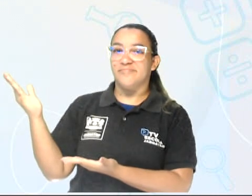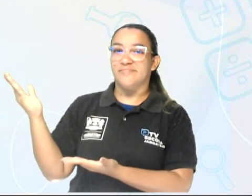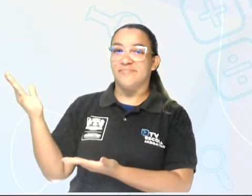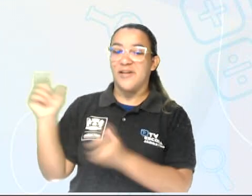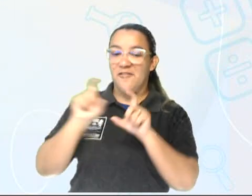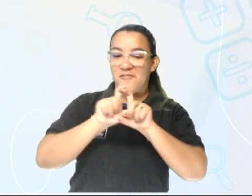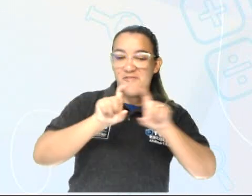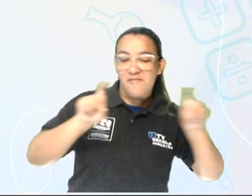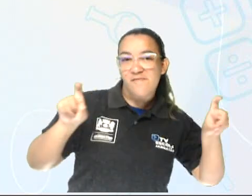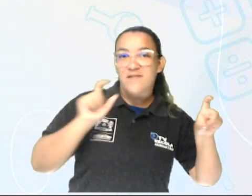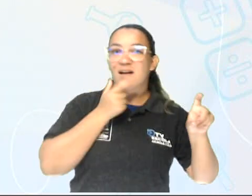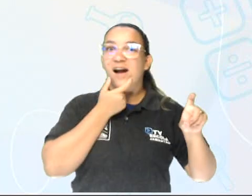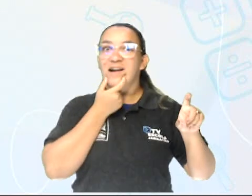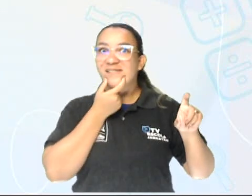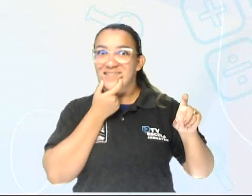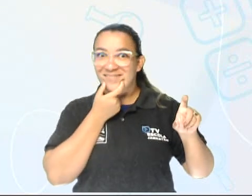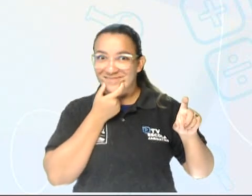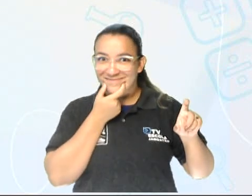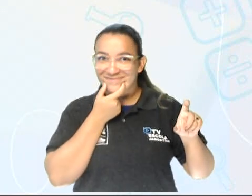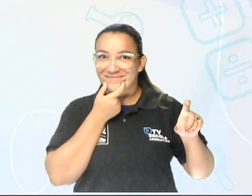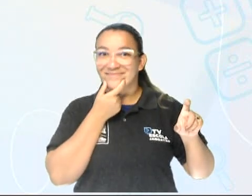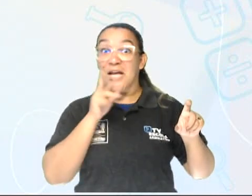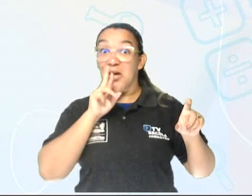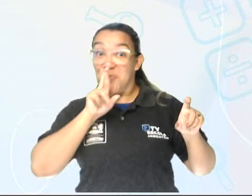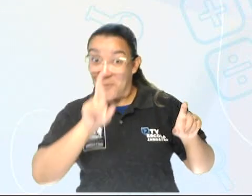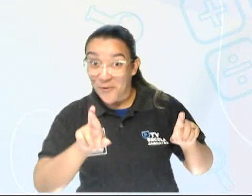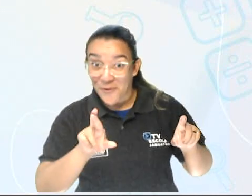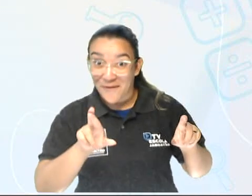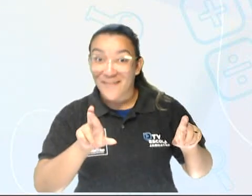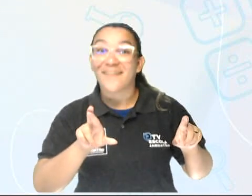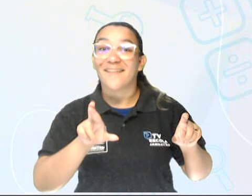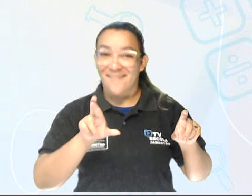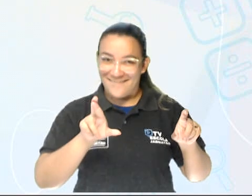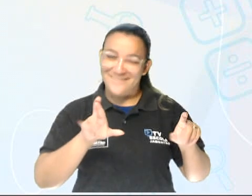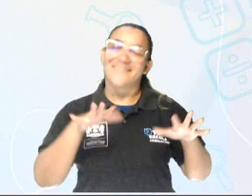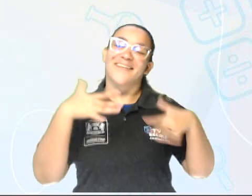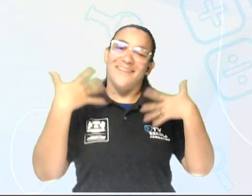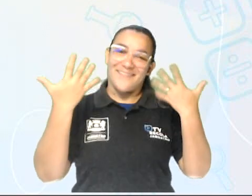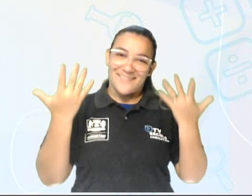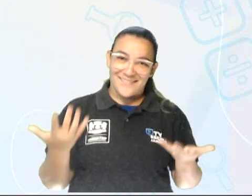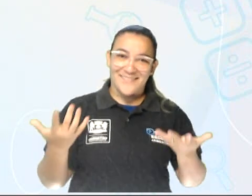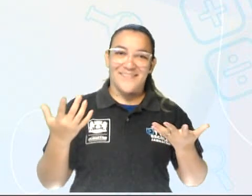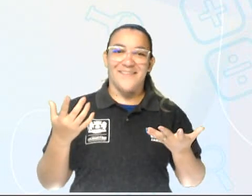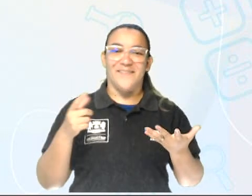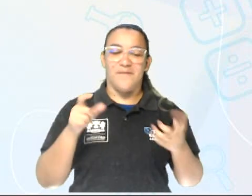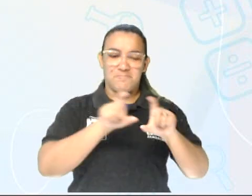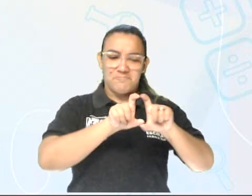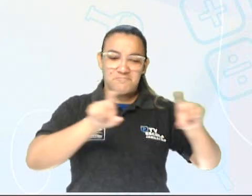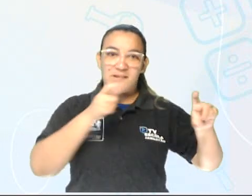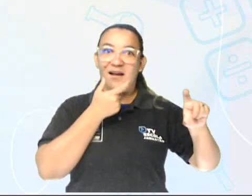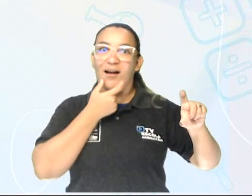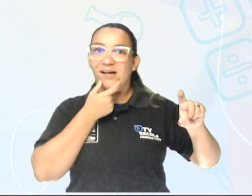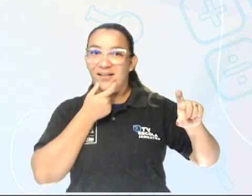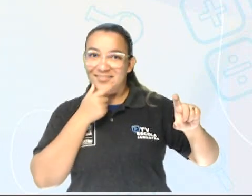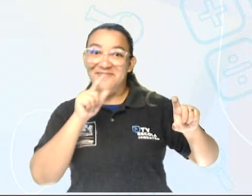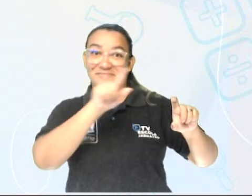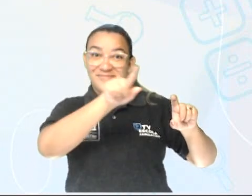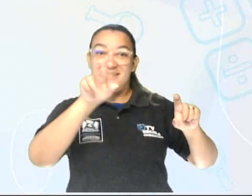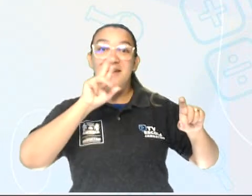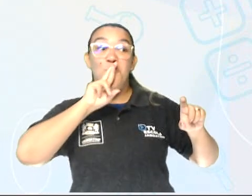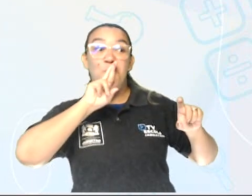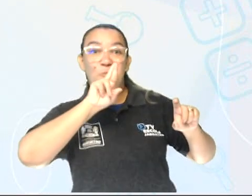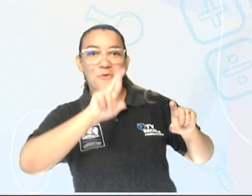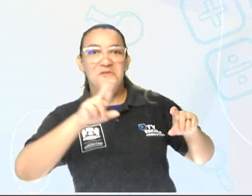city. Se a tua resposta foi essa, there are three subway stations in my city, a tua